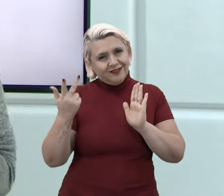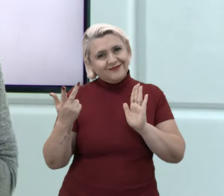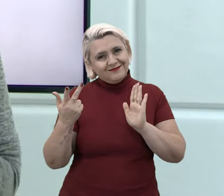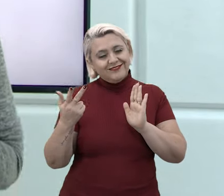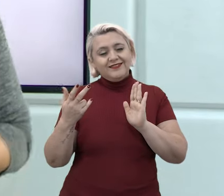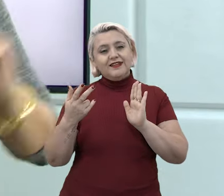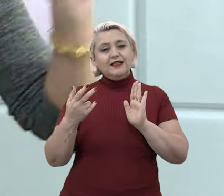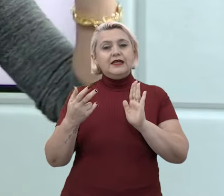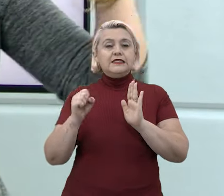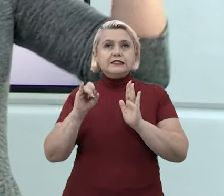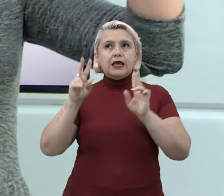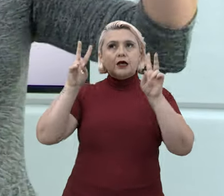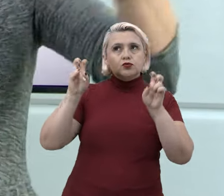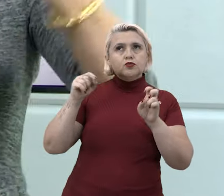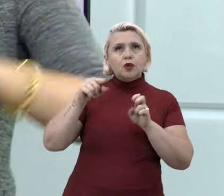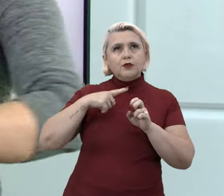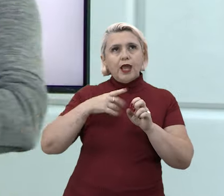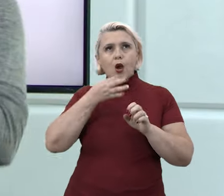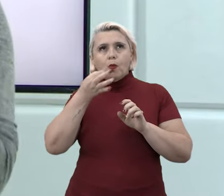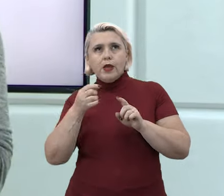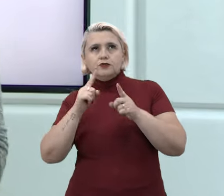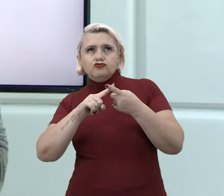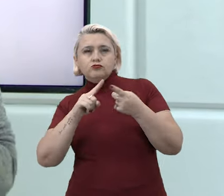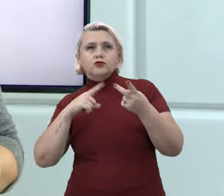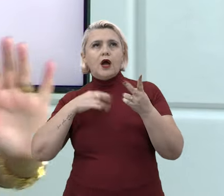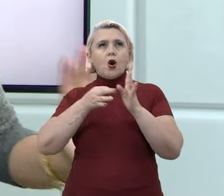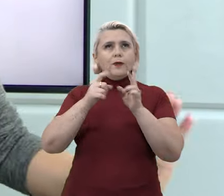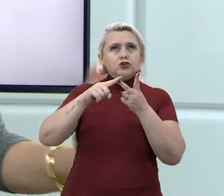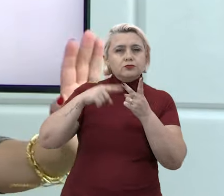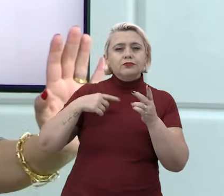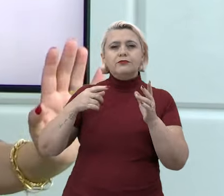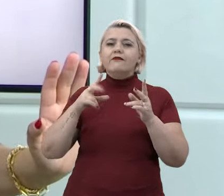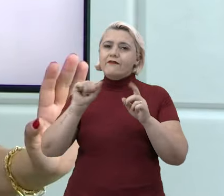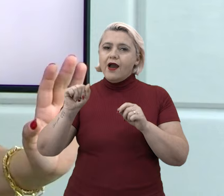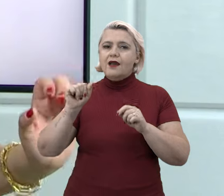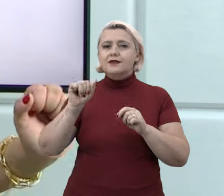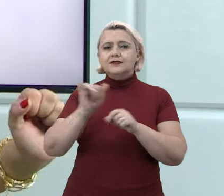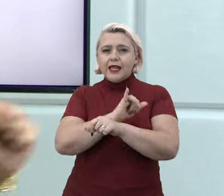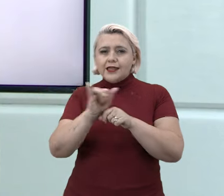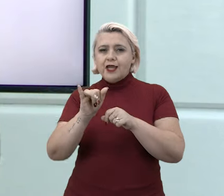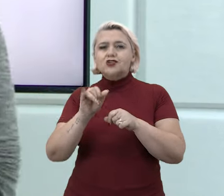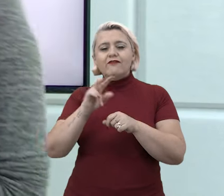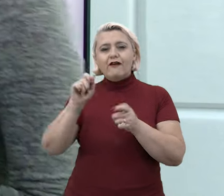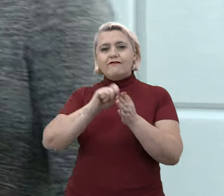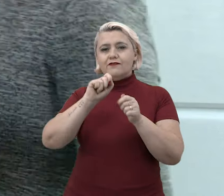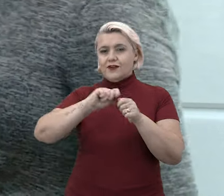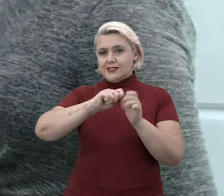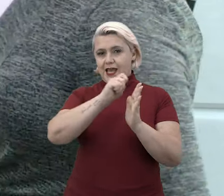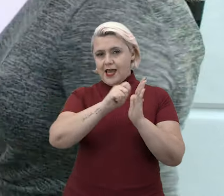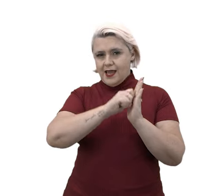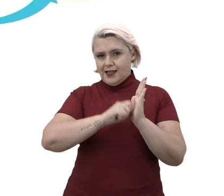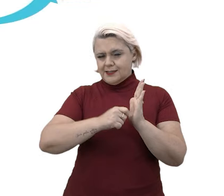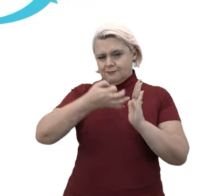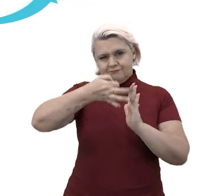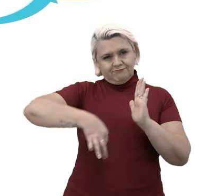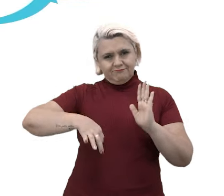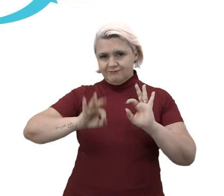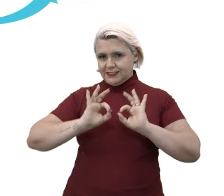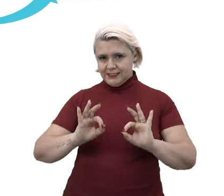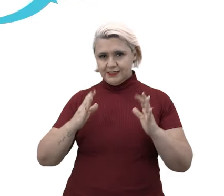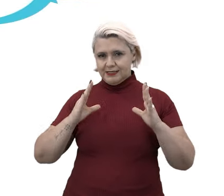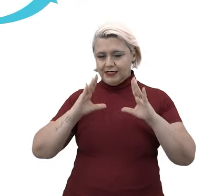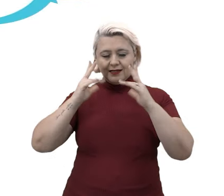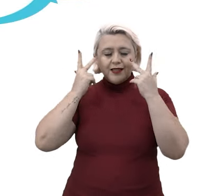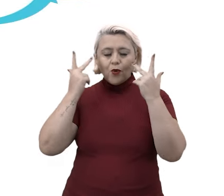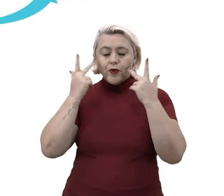assunto, eu tenho tal argumento, se for tal assunto, eu tenho tal argumento, você vai sossegado, tá bom? Outro exemplo, a cultura